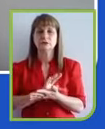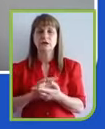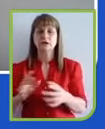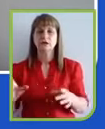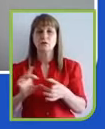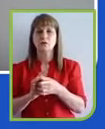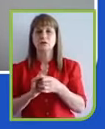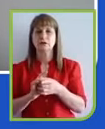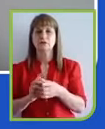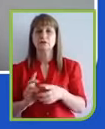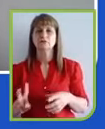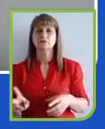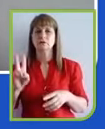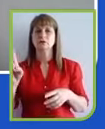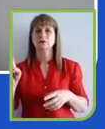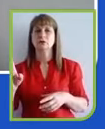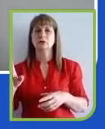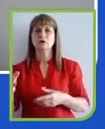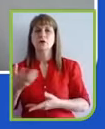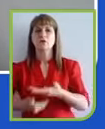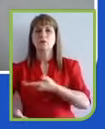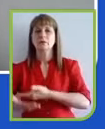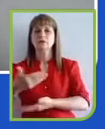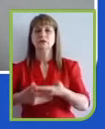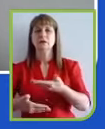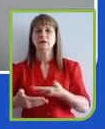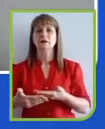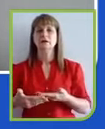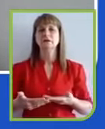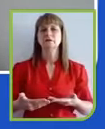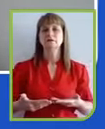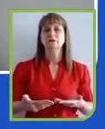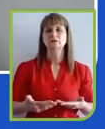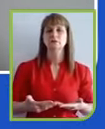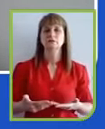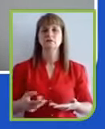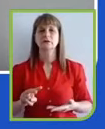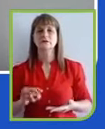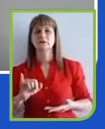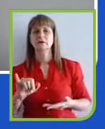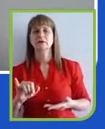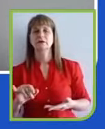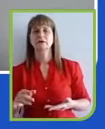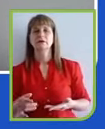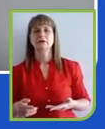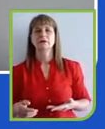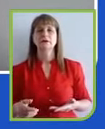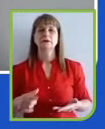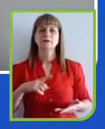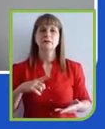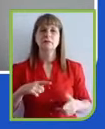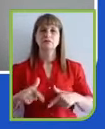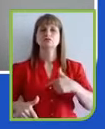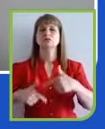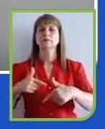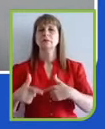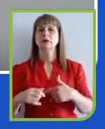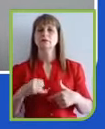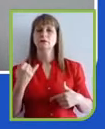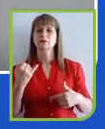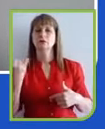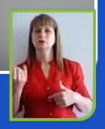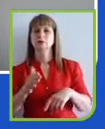tendência 9, por aí vai. A gente tem um trabalho muito importante para fazer com todos os nossos parceiros, né? Falei aqui de